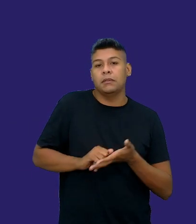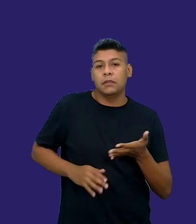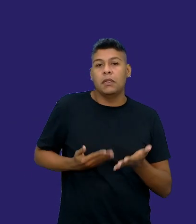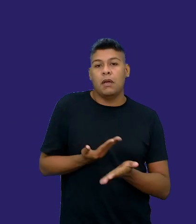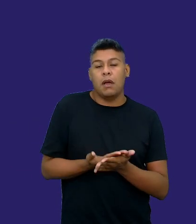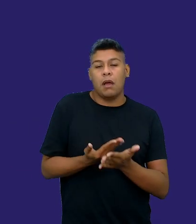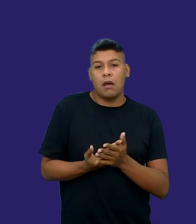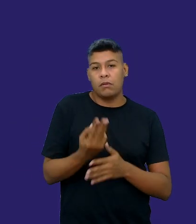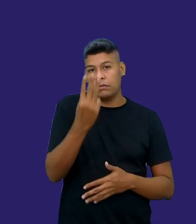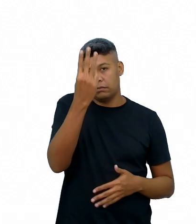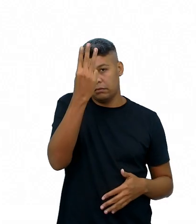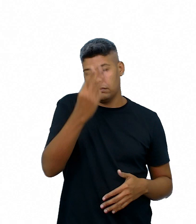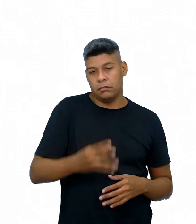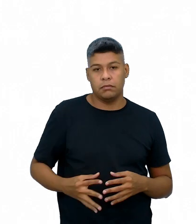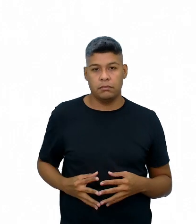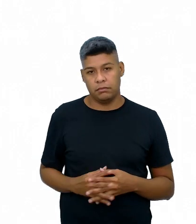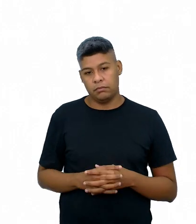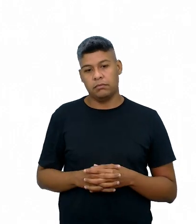aula 3.